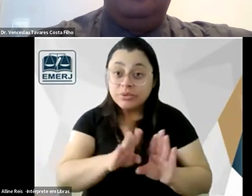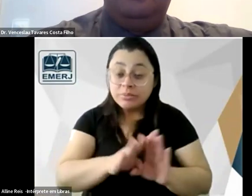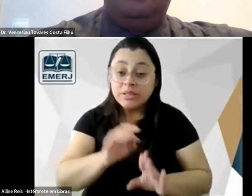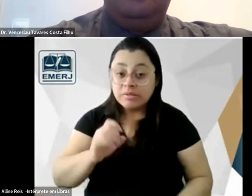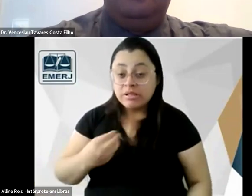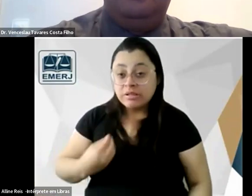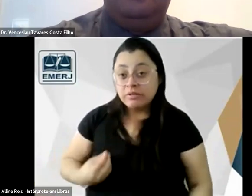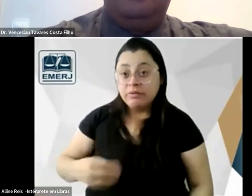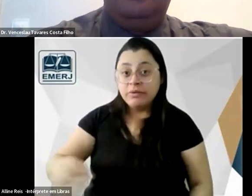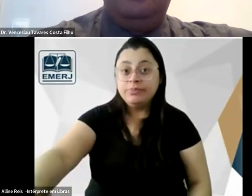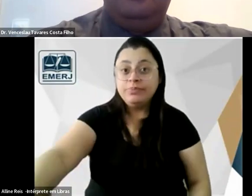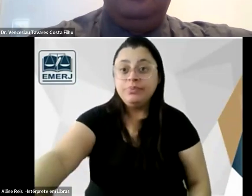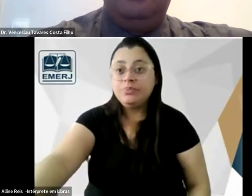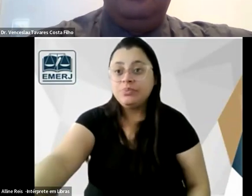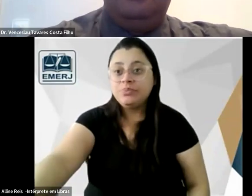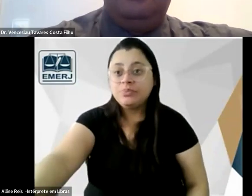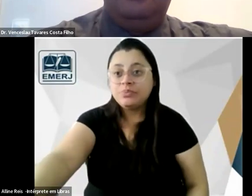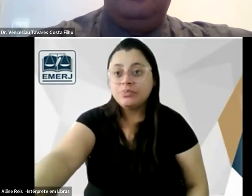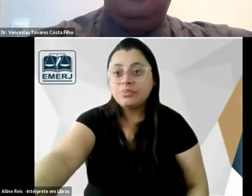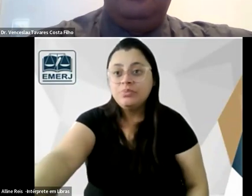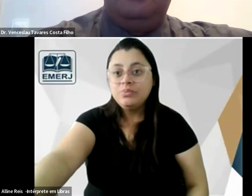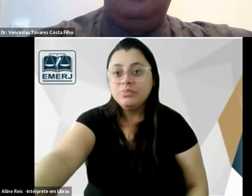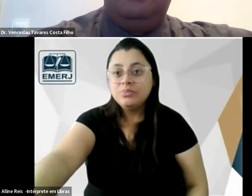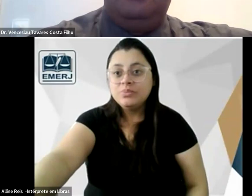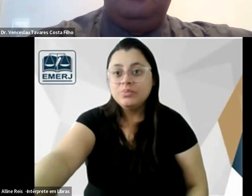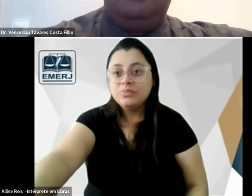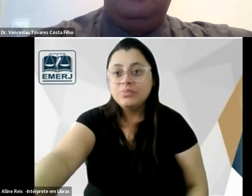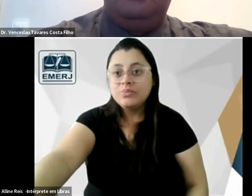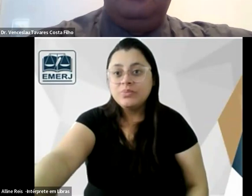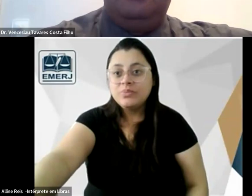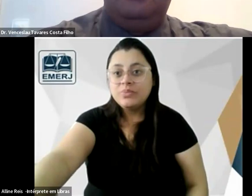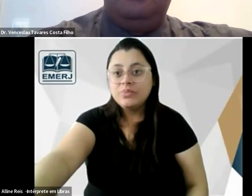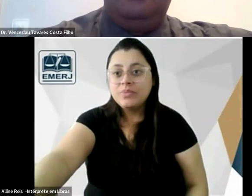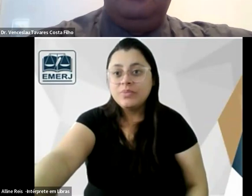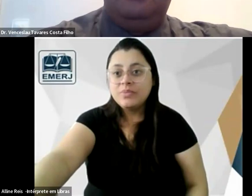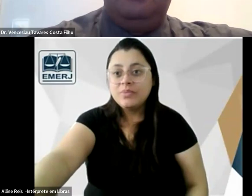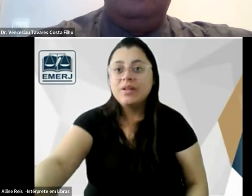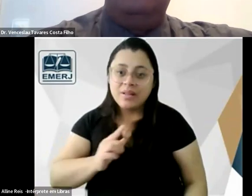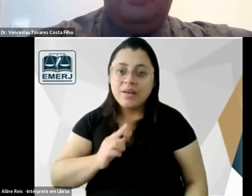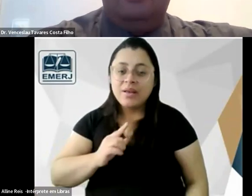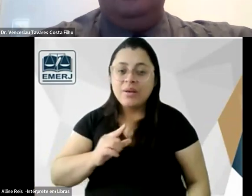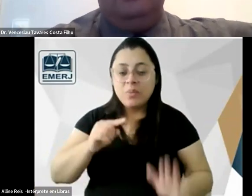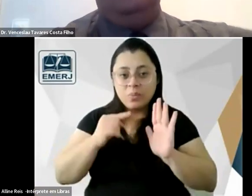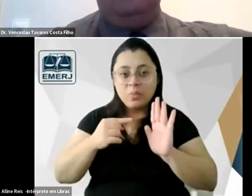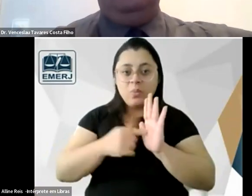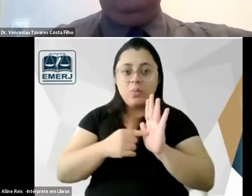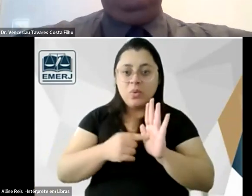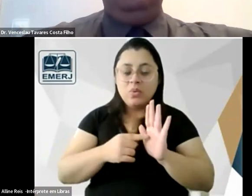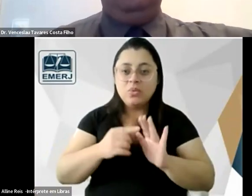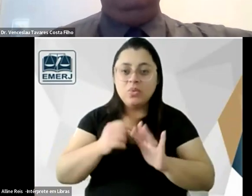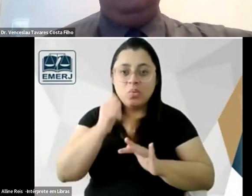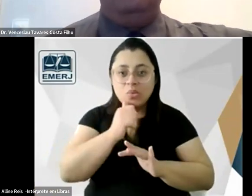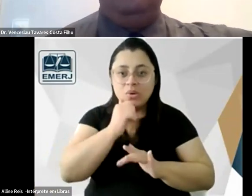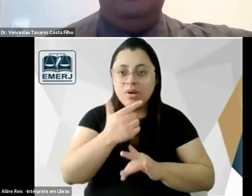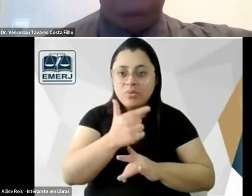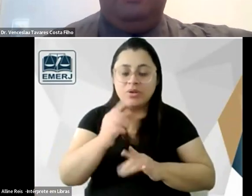anos mais talvez ele relesse a visão dele nesse ponto conservadora de que as mulheres não deveriam ter direitos políticos